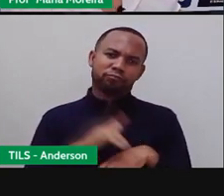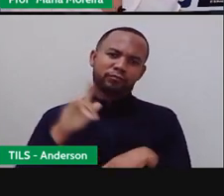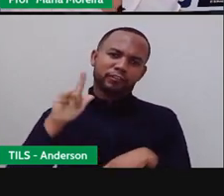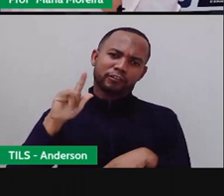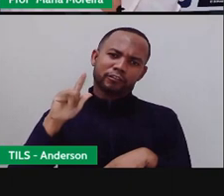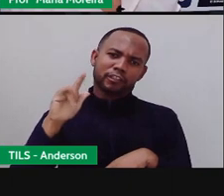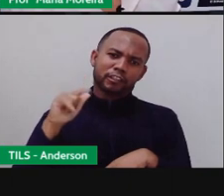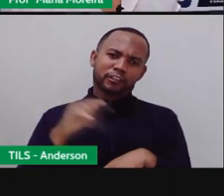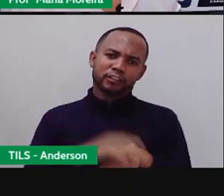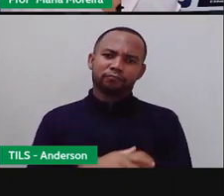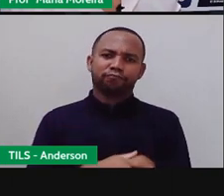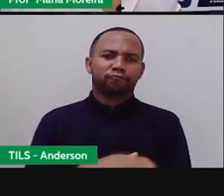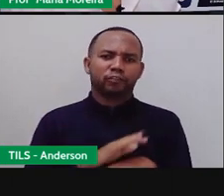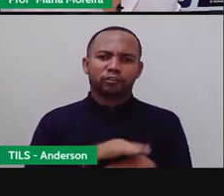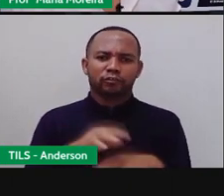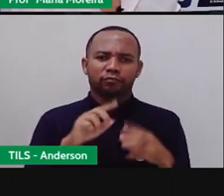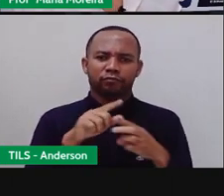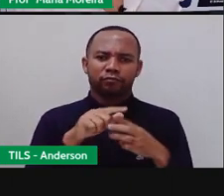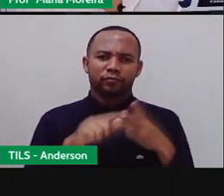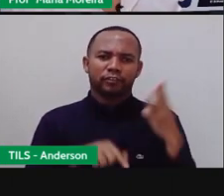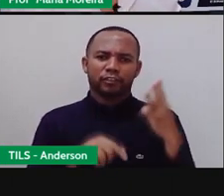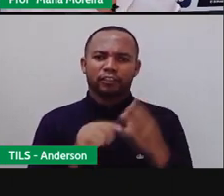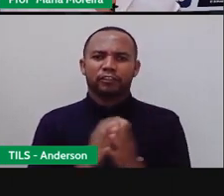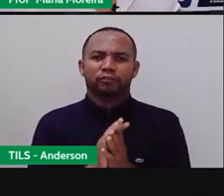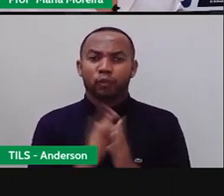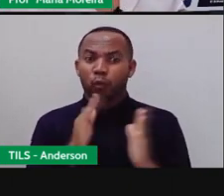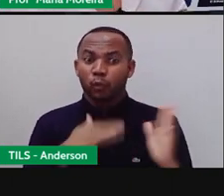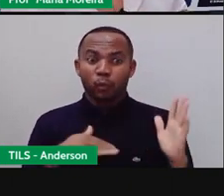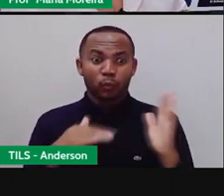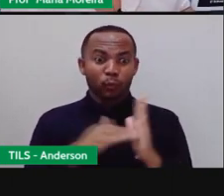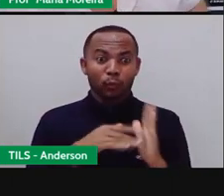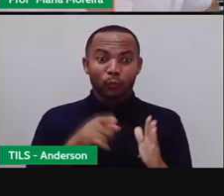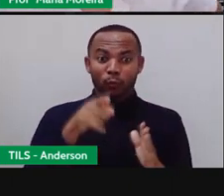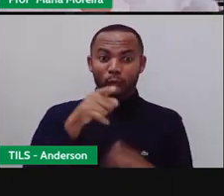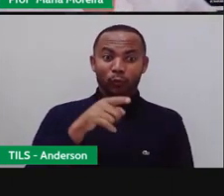Tenho no TikTok, tenho no Kawaii. Tenho em tudo, na verdade.